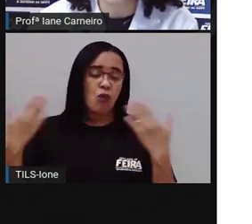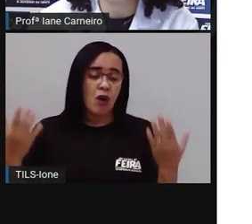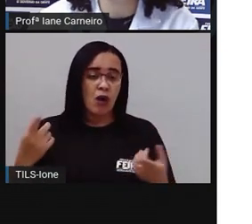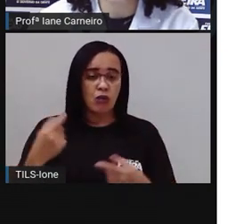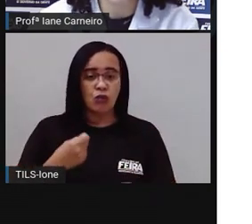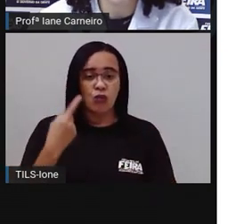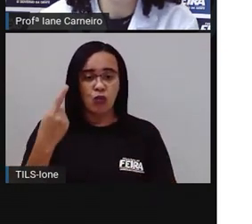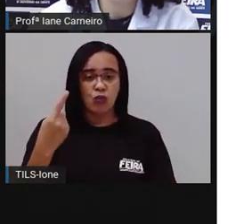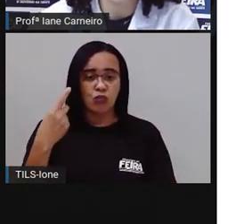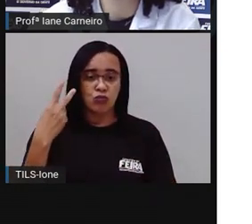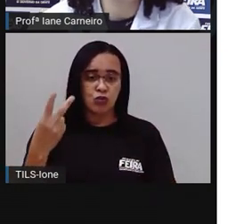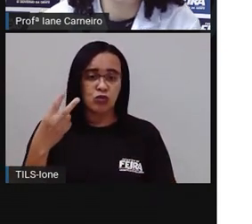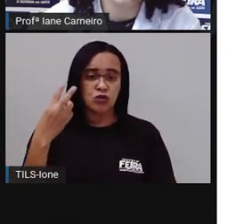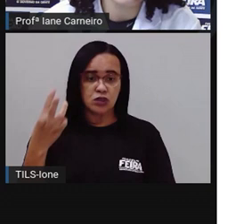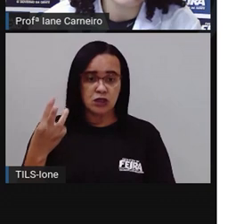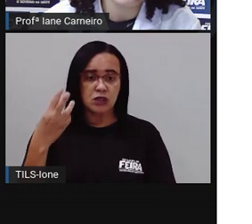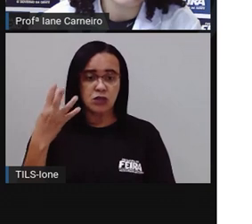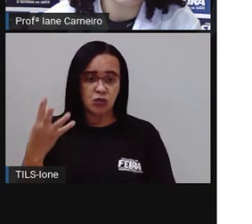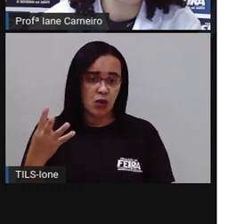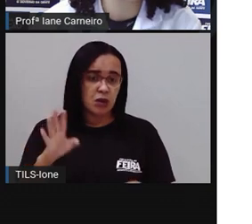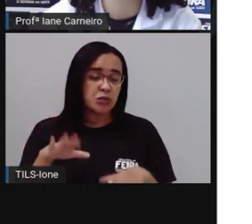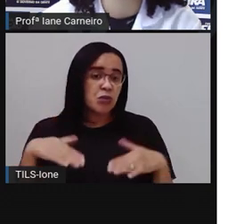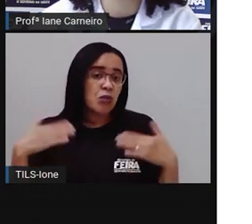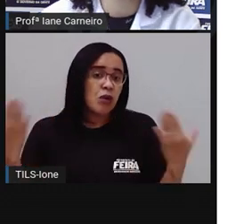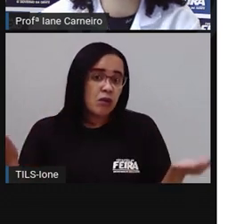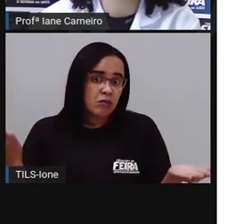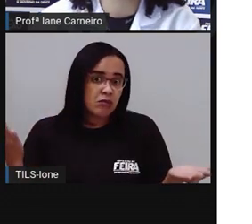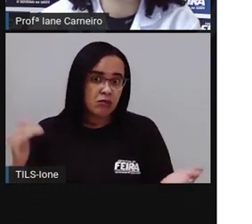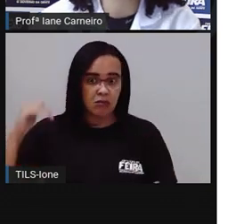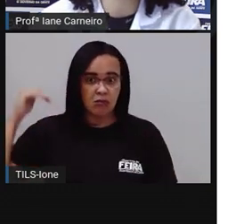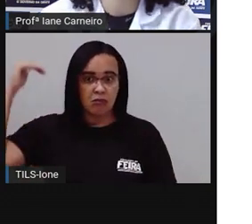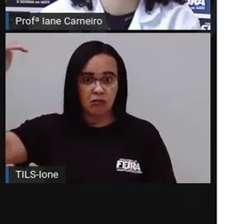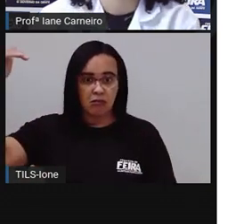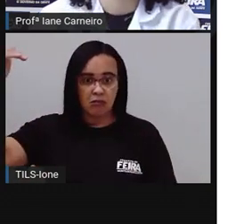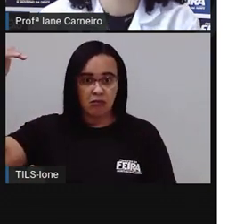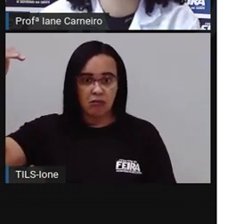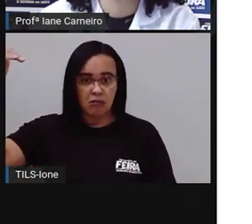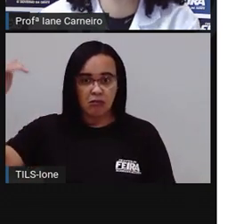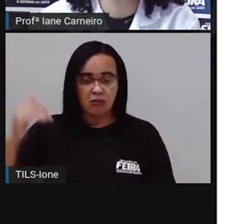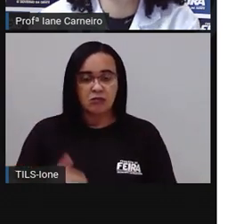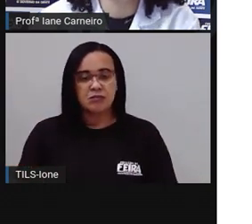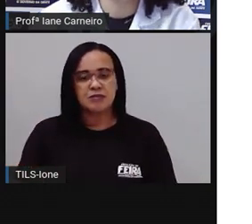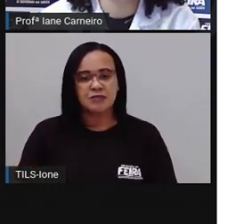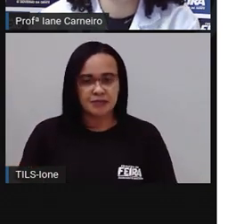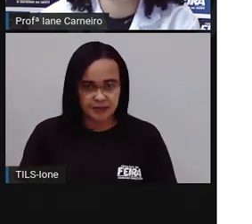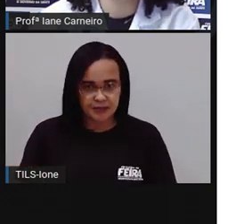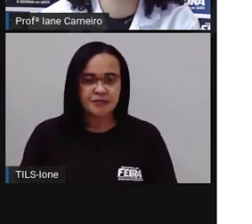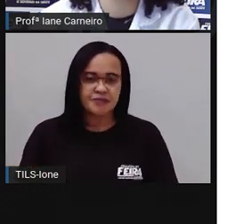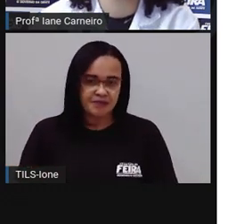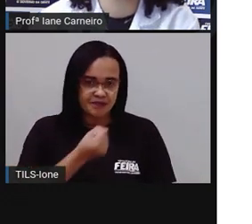personagem 4? Qual é o maior deles? É o personagem 2.